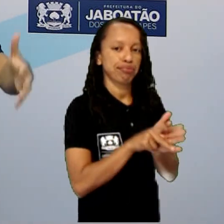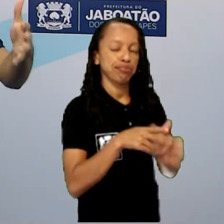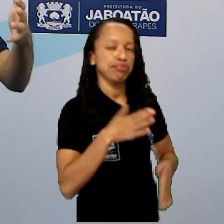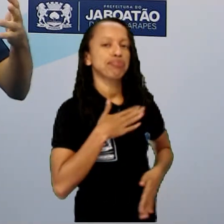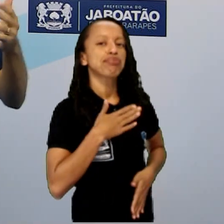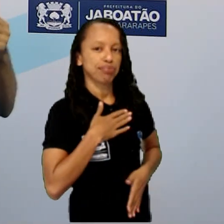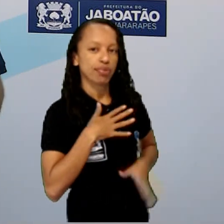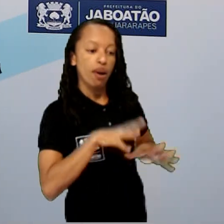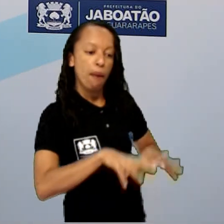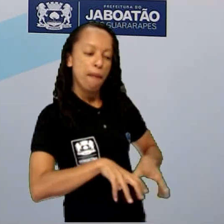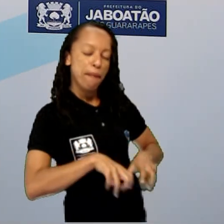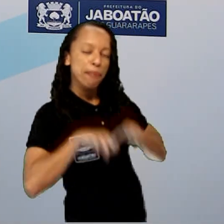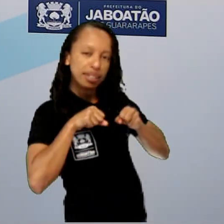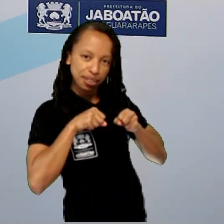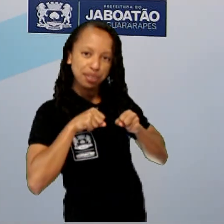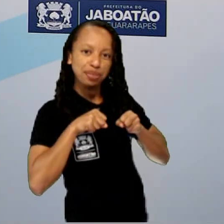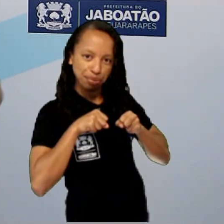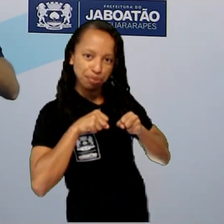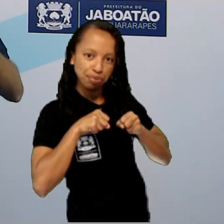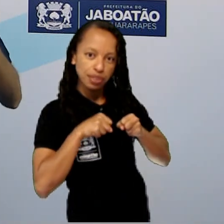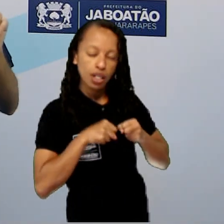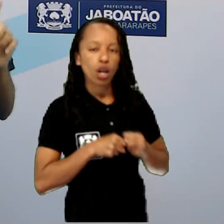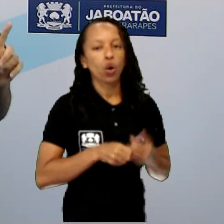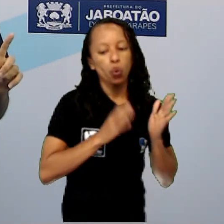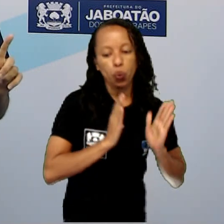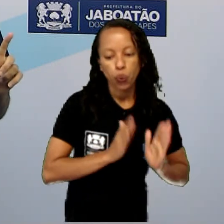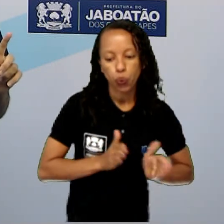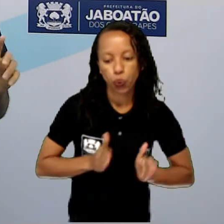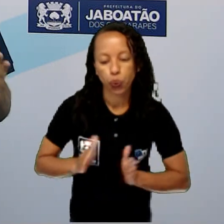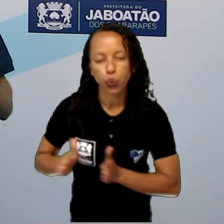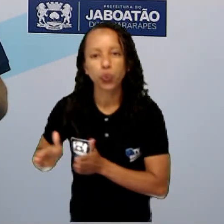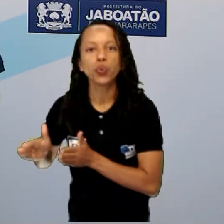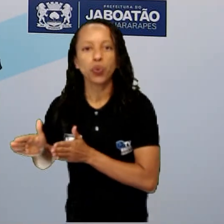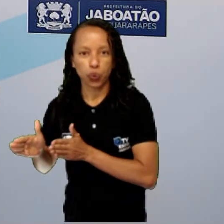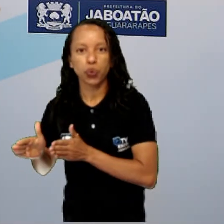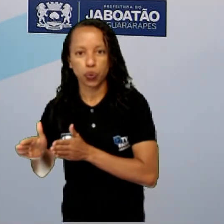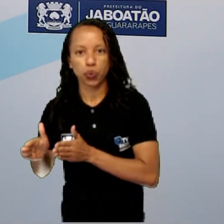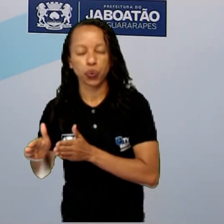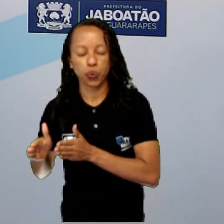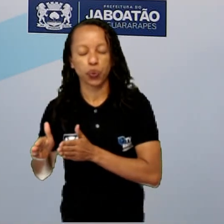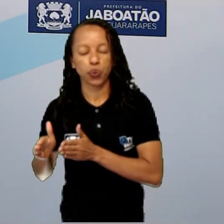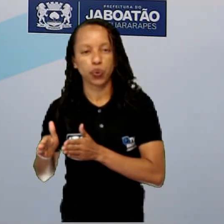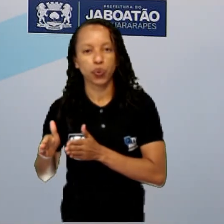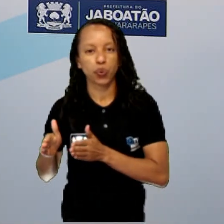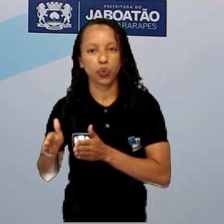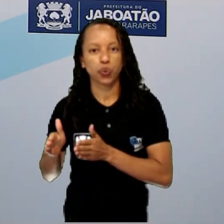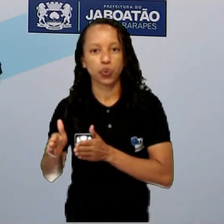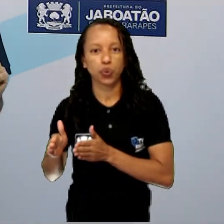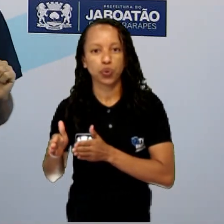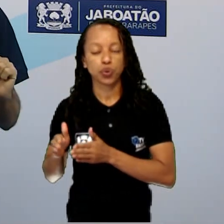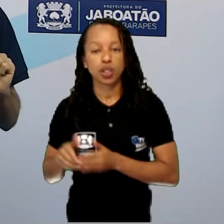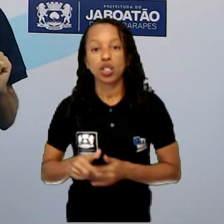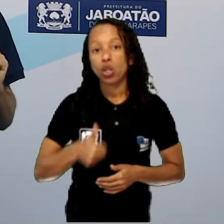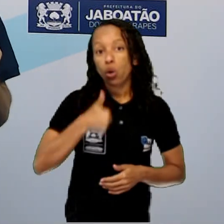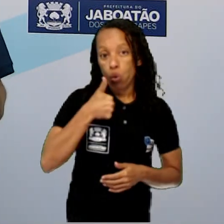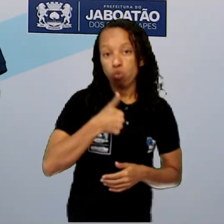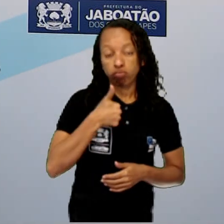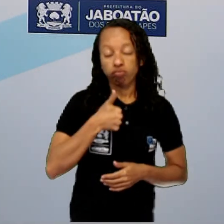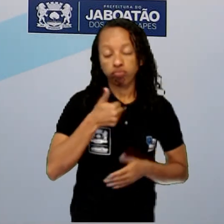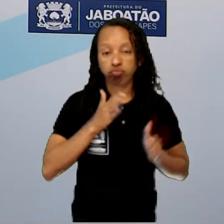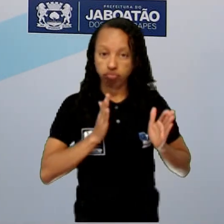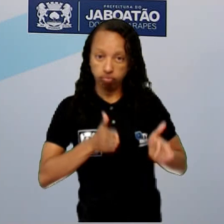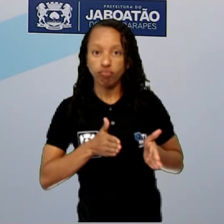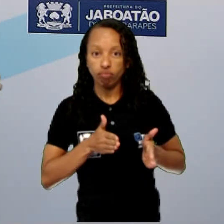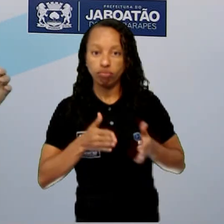Aí pegaram essas terras, dividiram as terras, que são as chamadas seis Marias e uma parte dessas